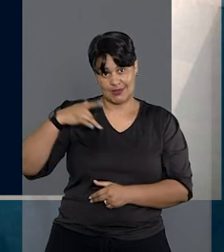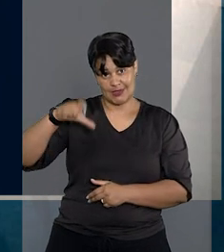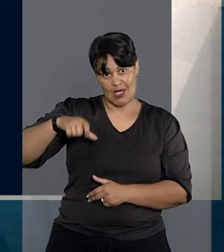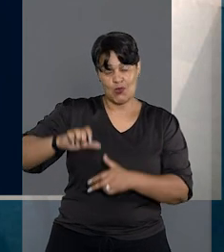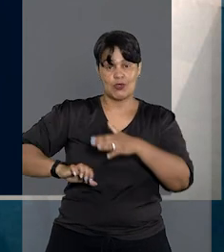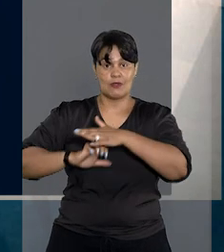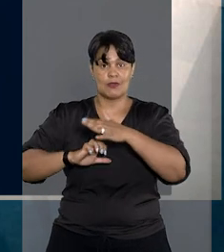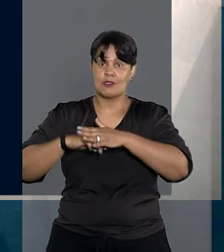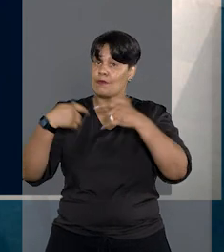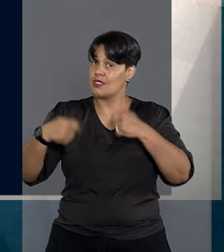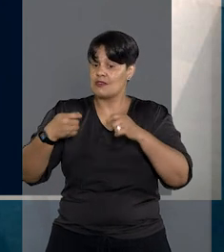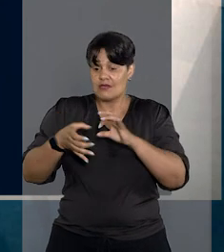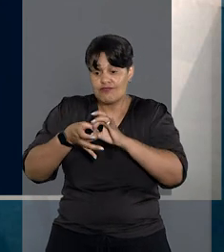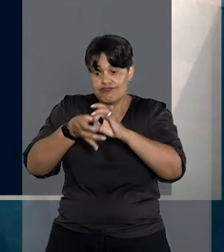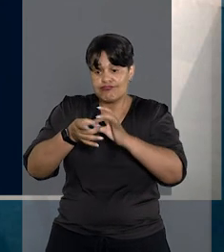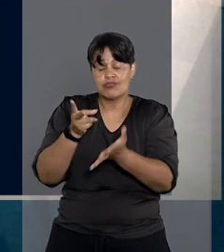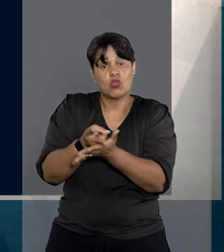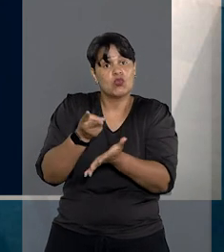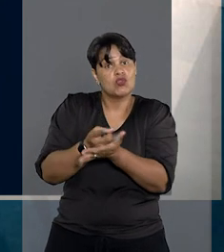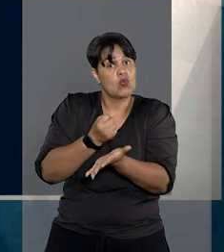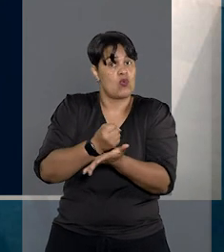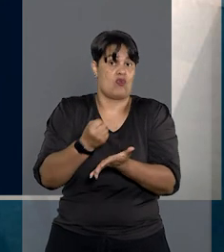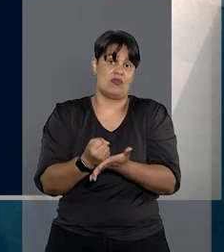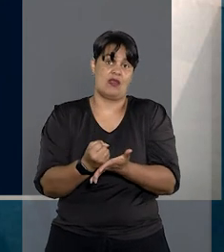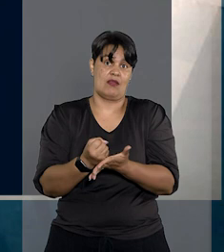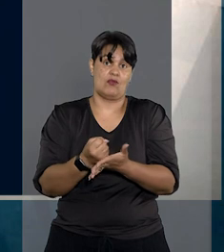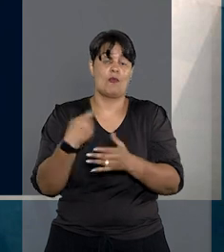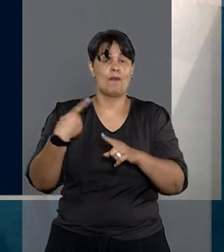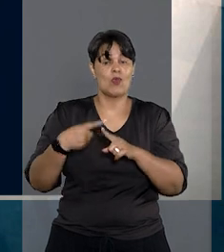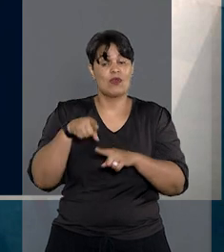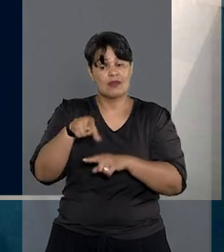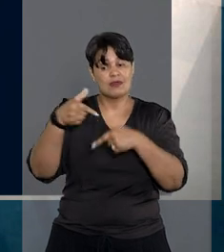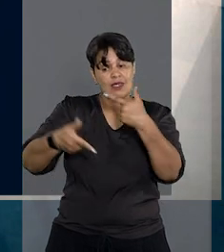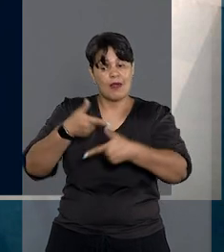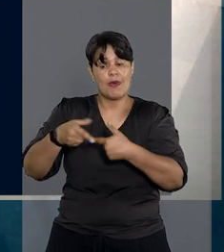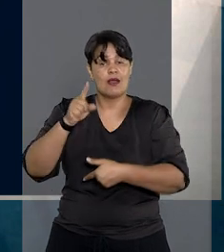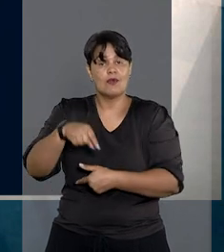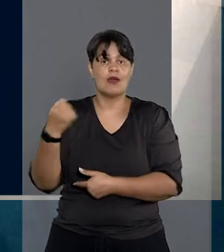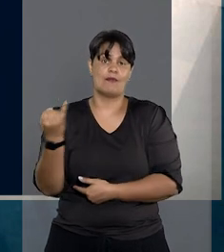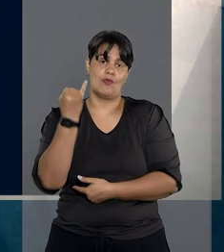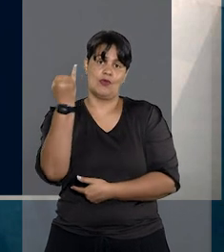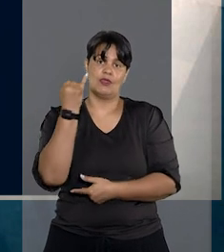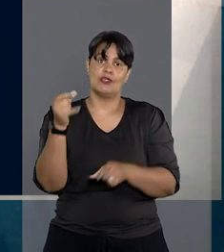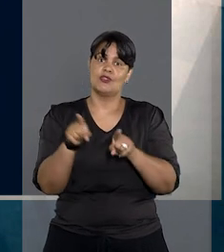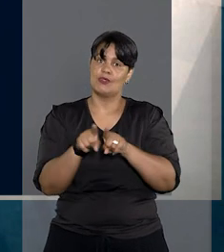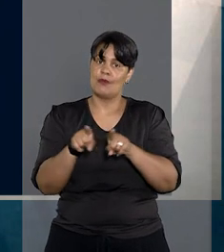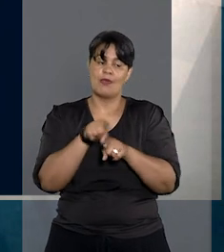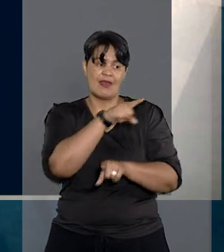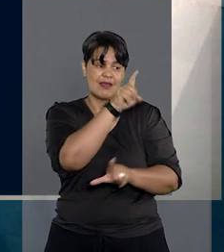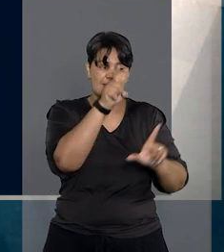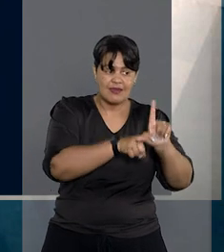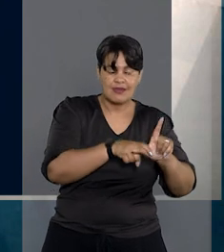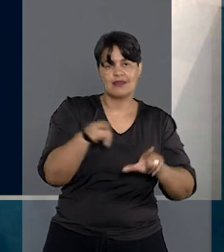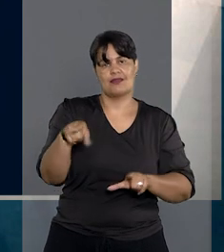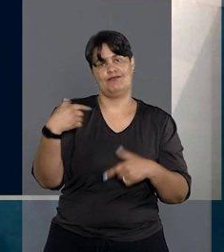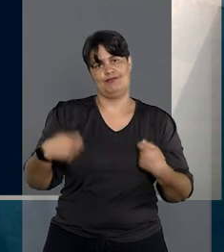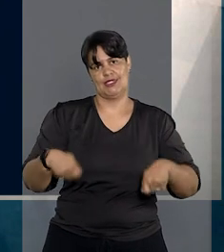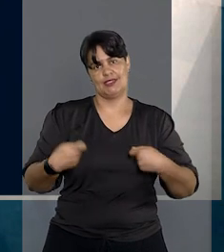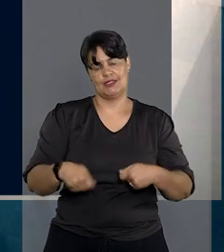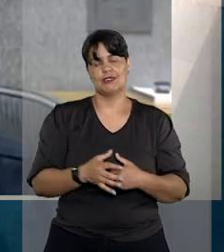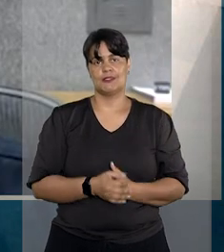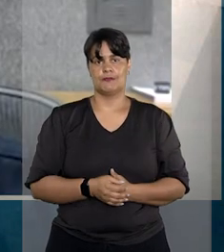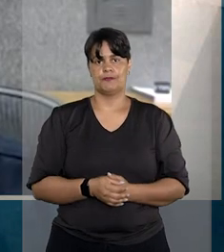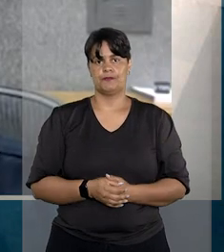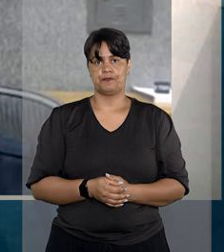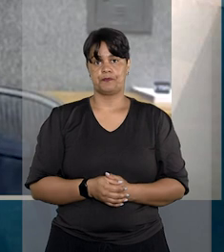preservar o vínculo contratual, dada a natureza dos serviços prestados e a posição de dependência dos beneficiários.